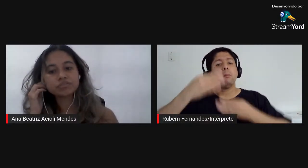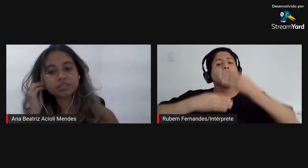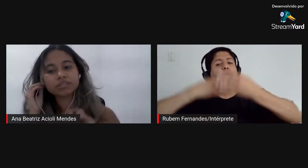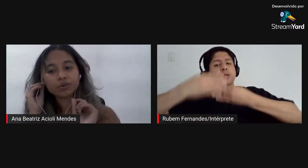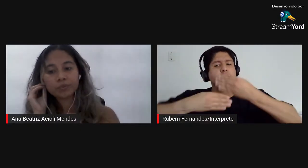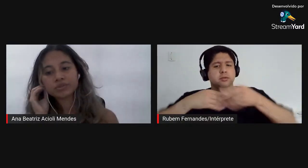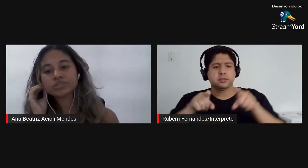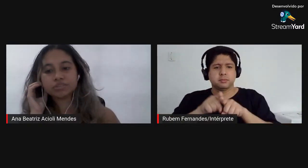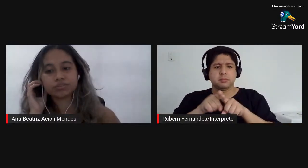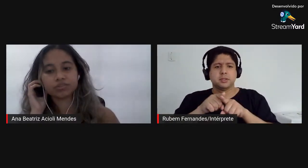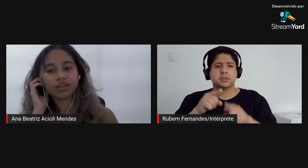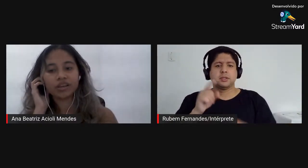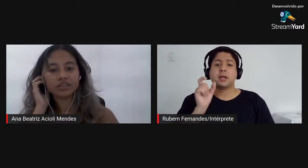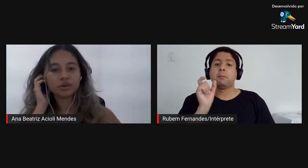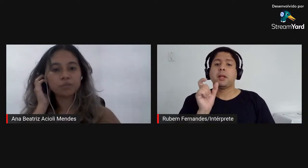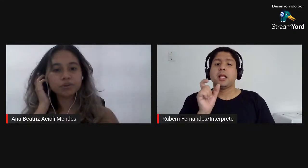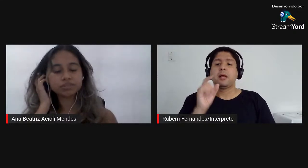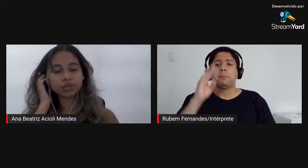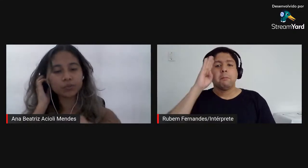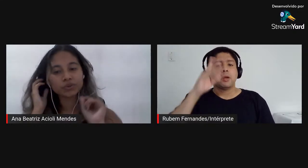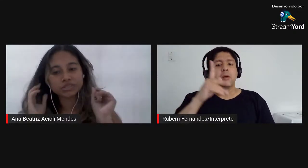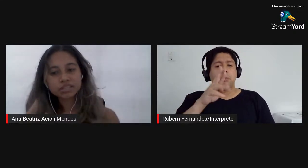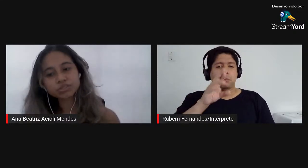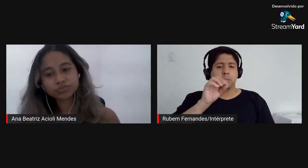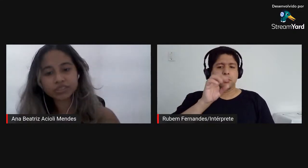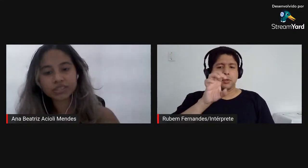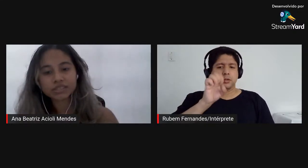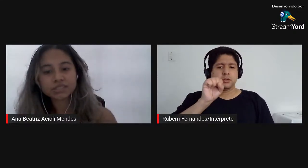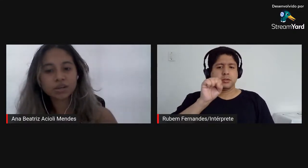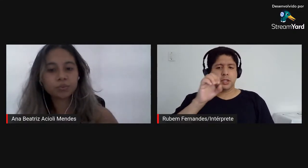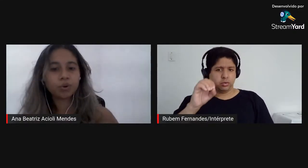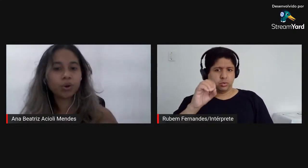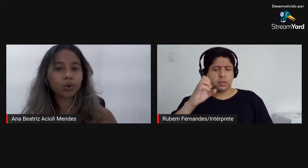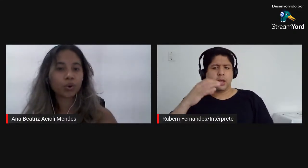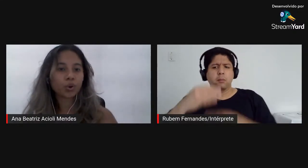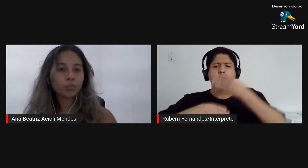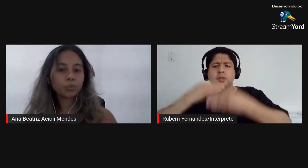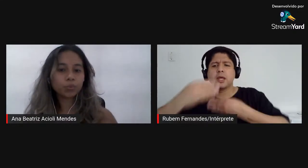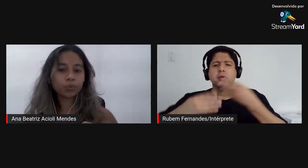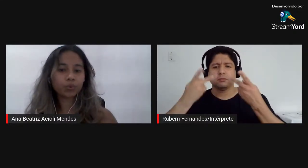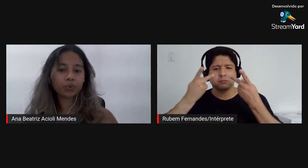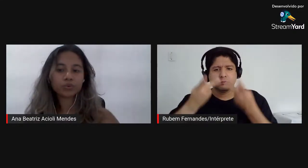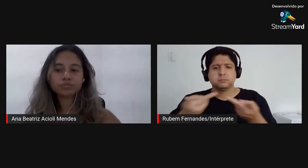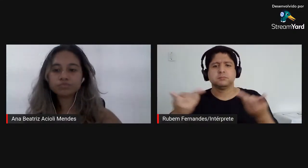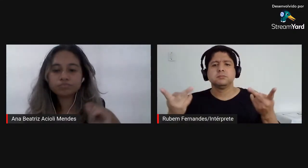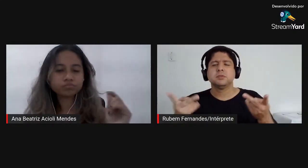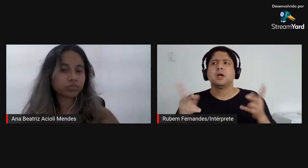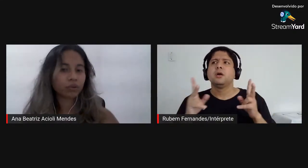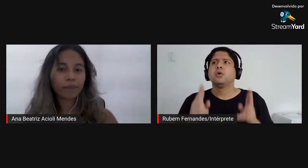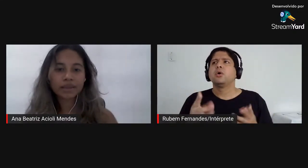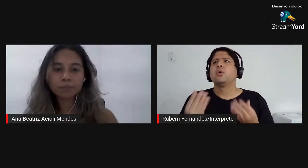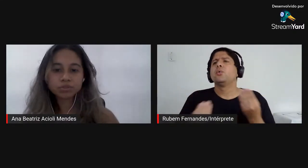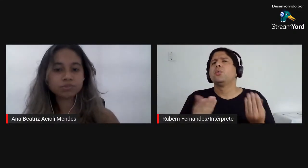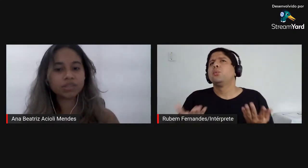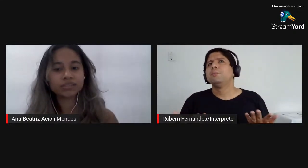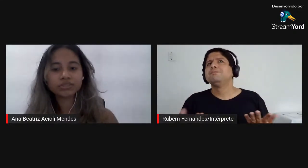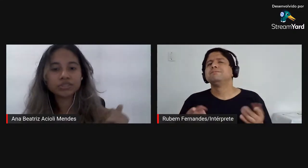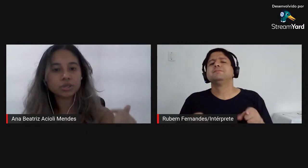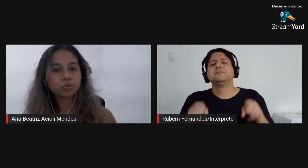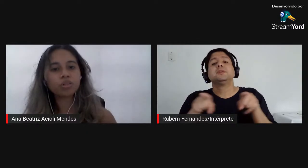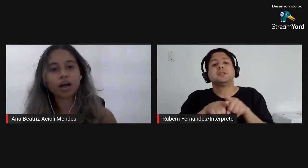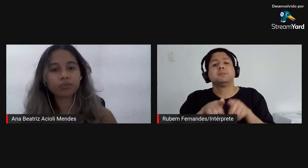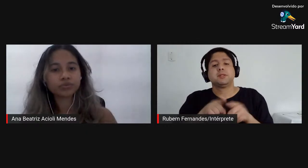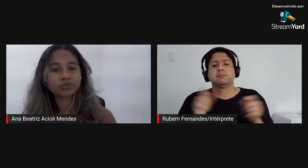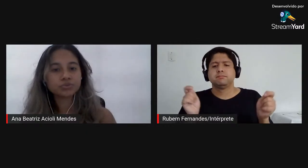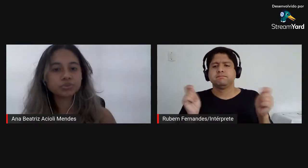dessa mesa vai ser o processo. Então, pode ser o processo de visitação como também a possibilidade